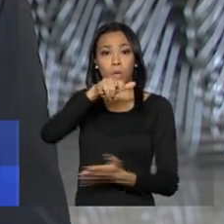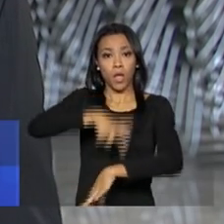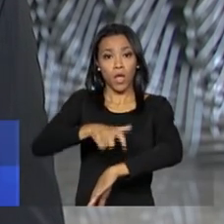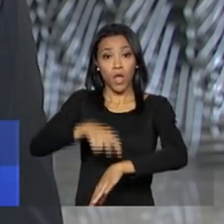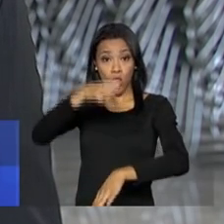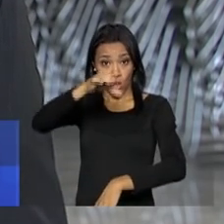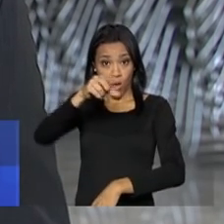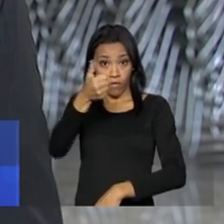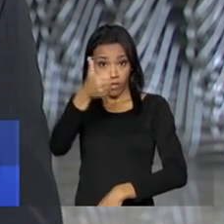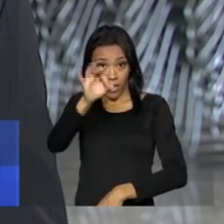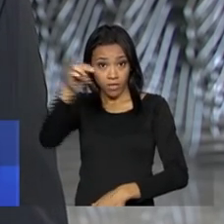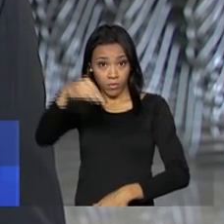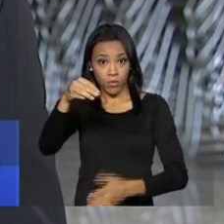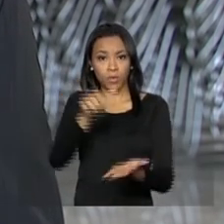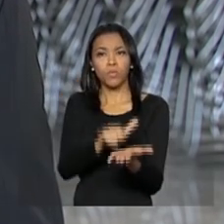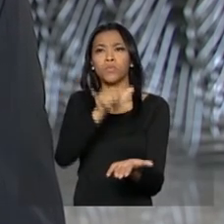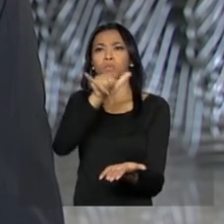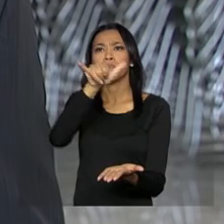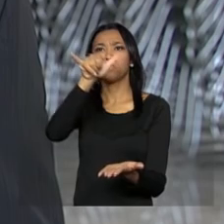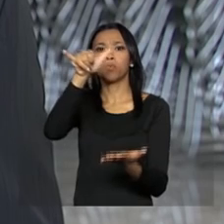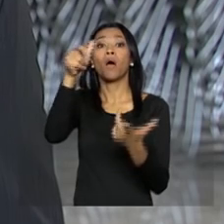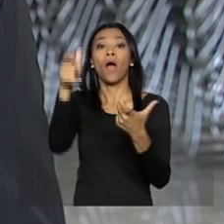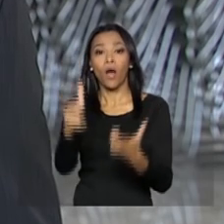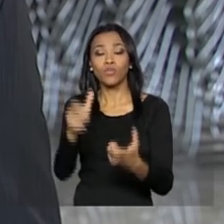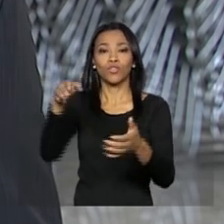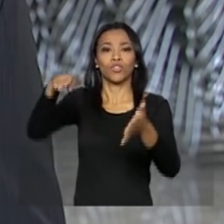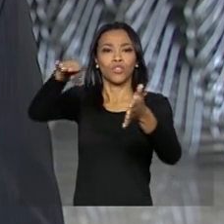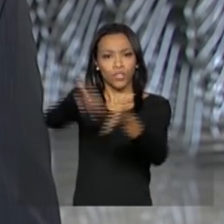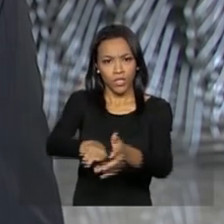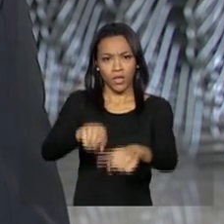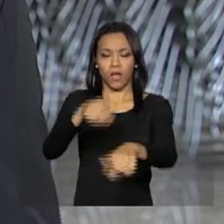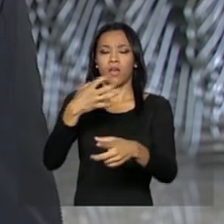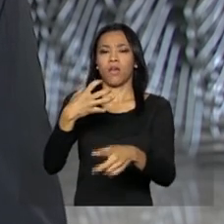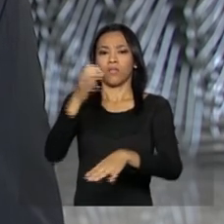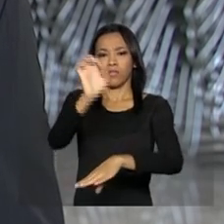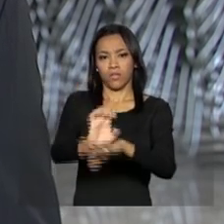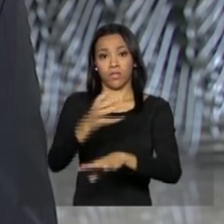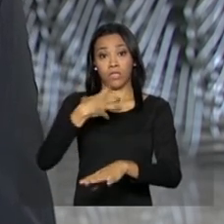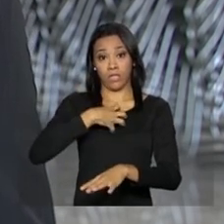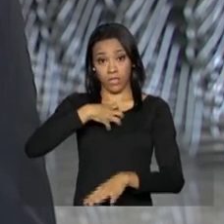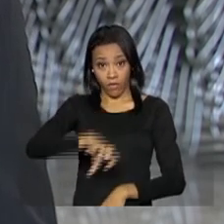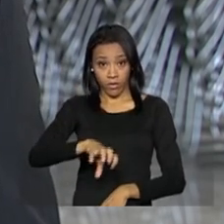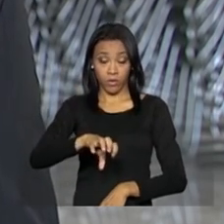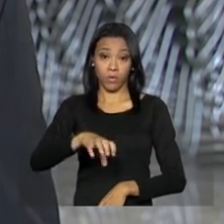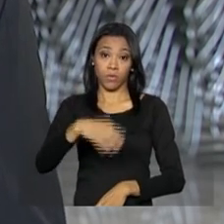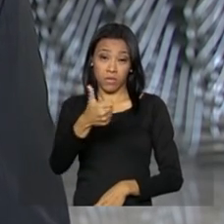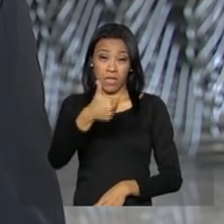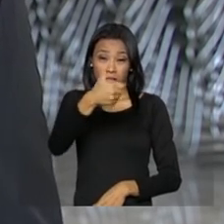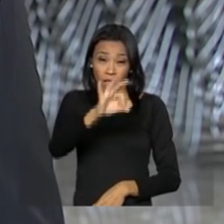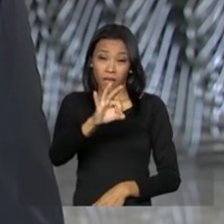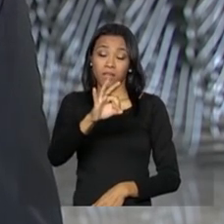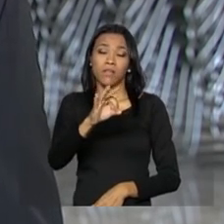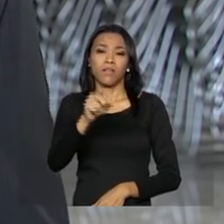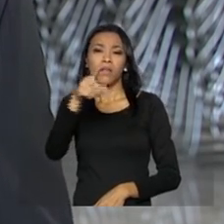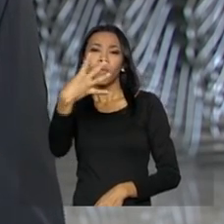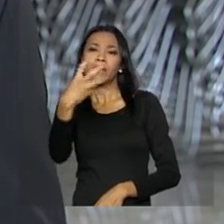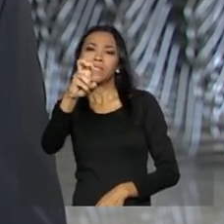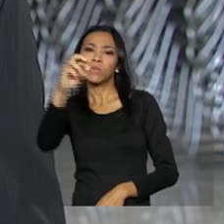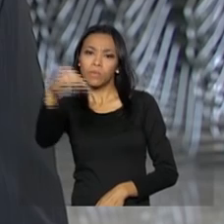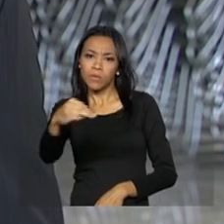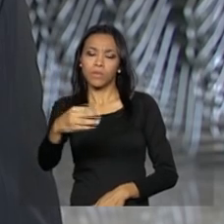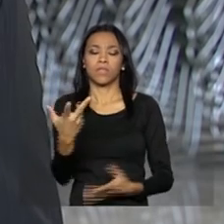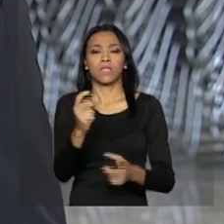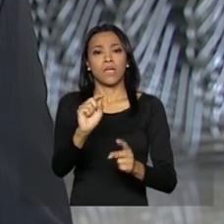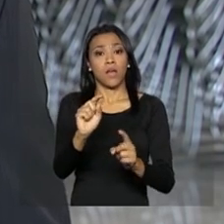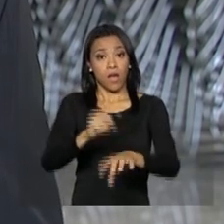rumo a Salvador. Ela deve chegar à capital baiana por volta das 10h45min. Às 11h, Dilma